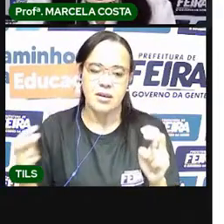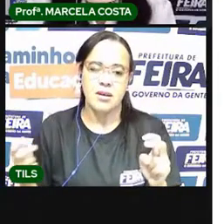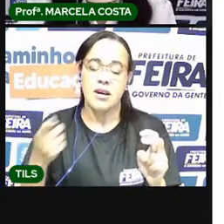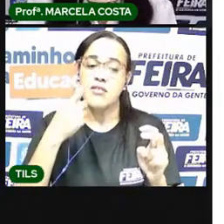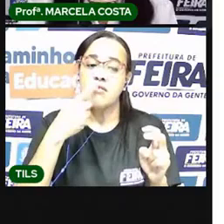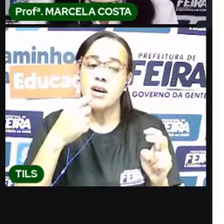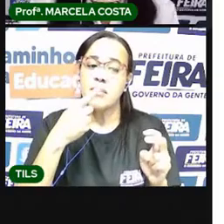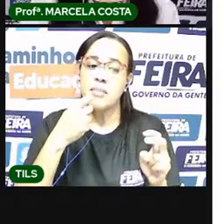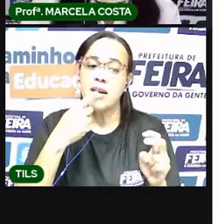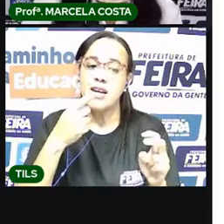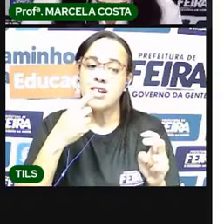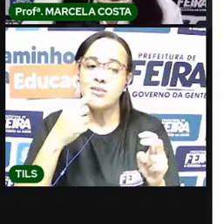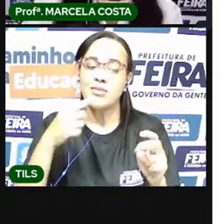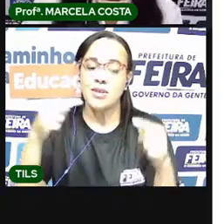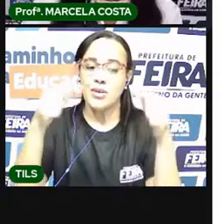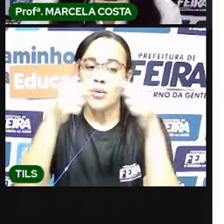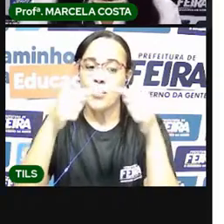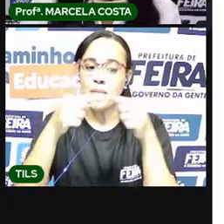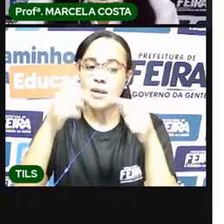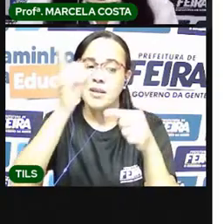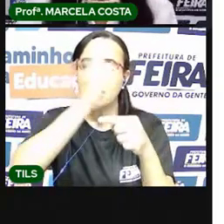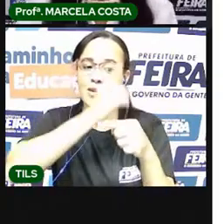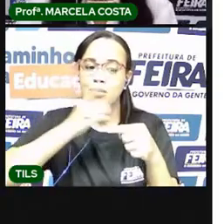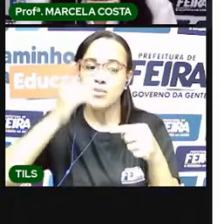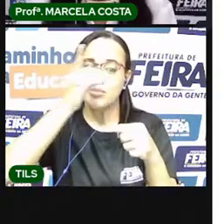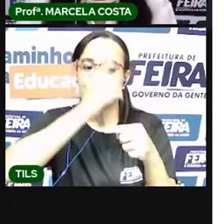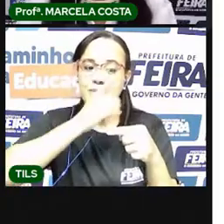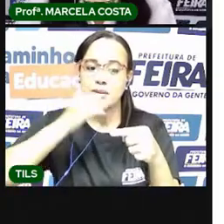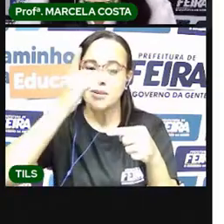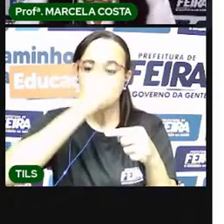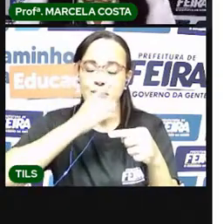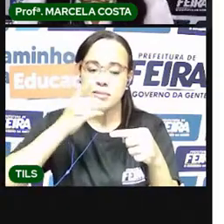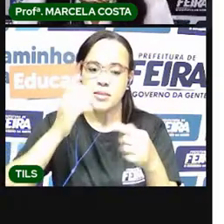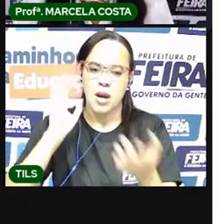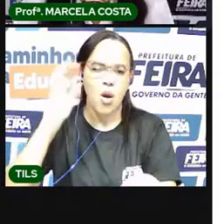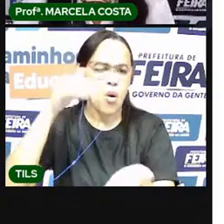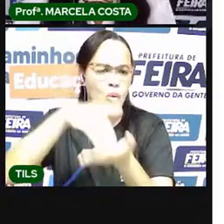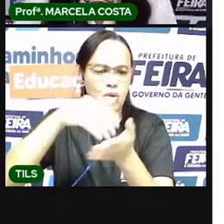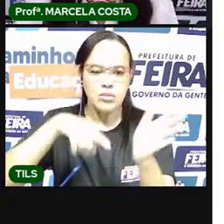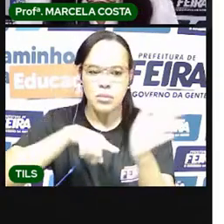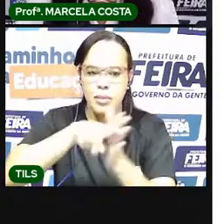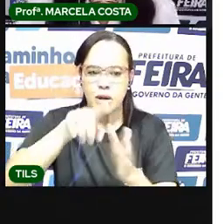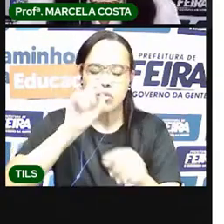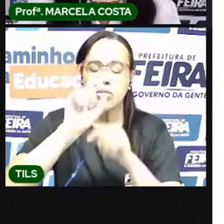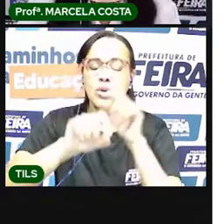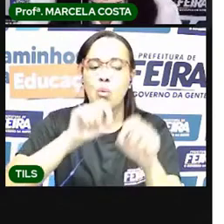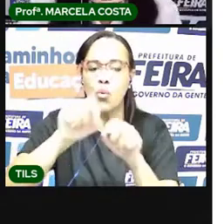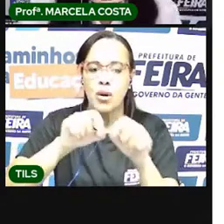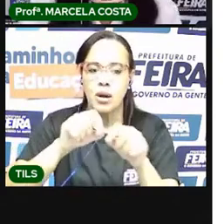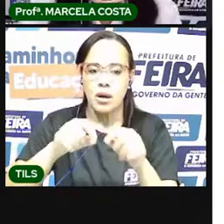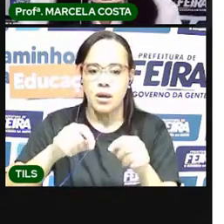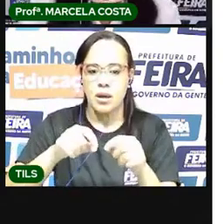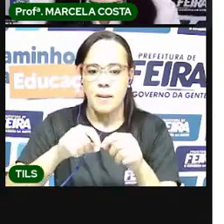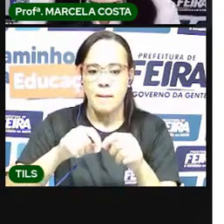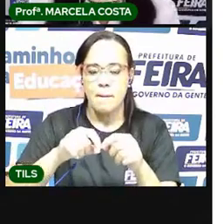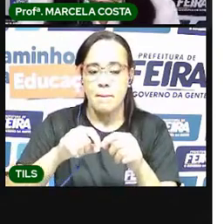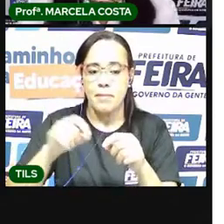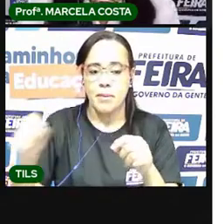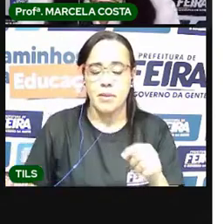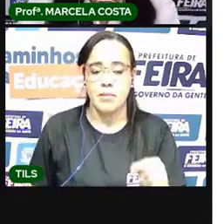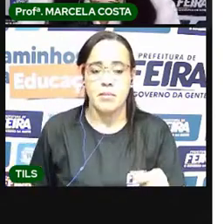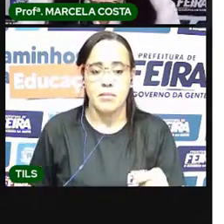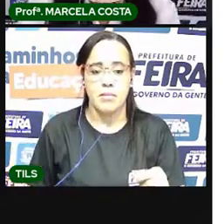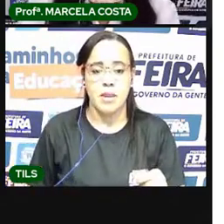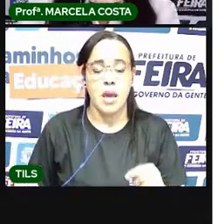vermelho A última pergunta diz assim O primeiro dia do mês